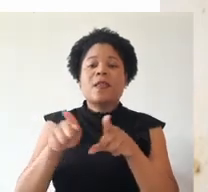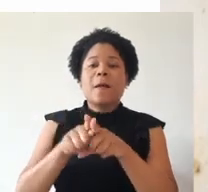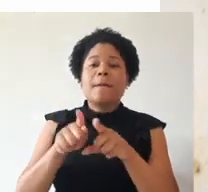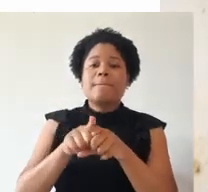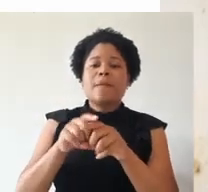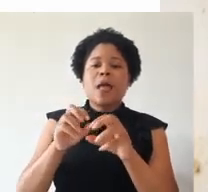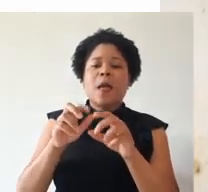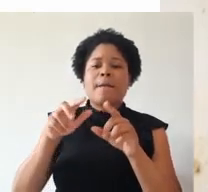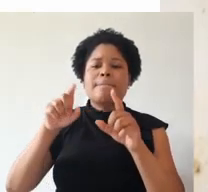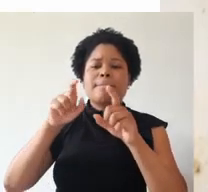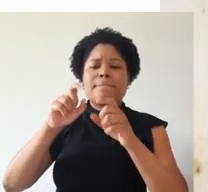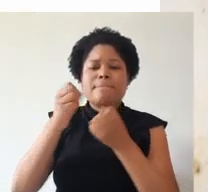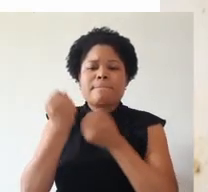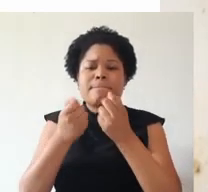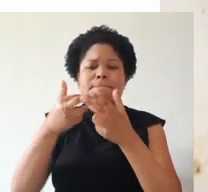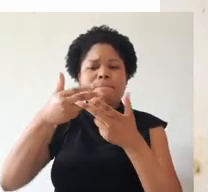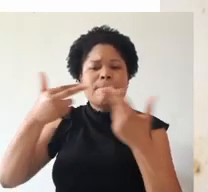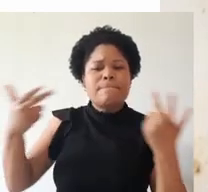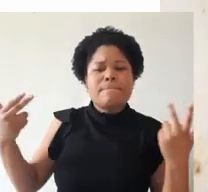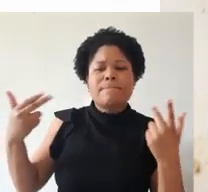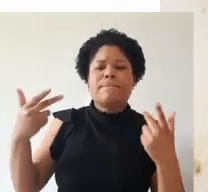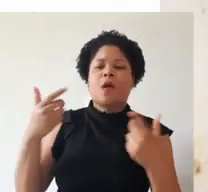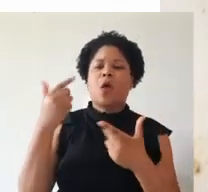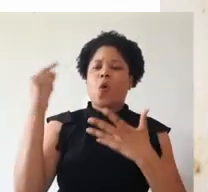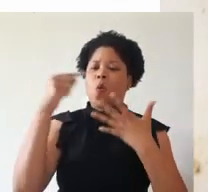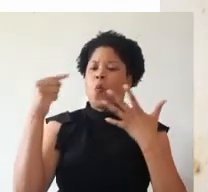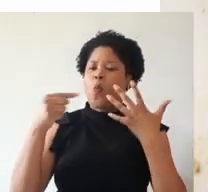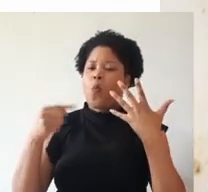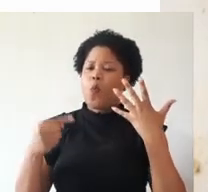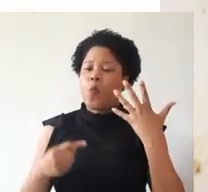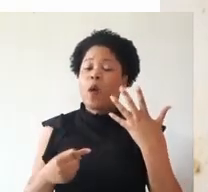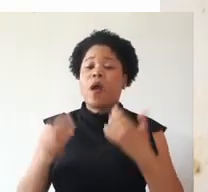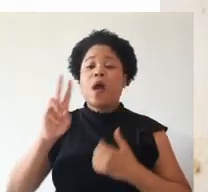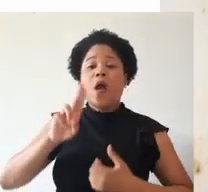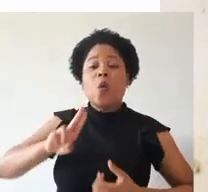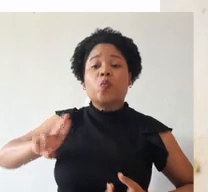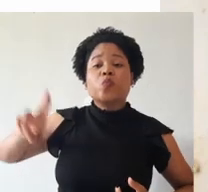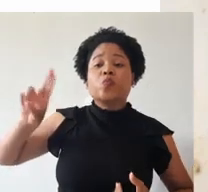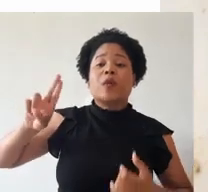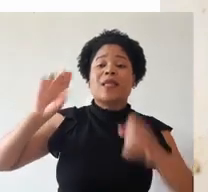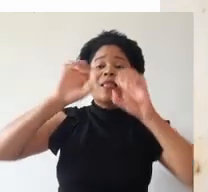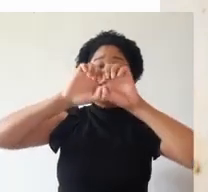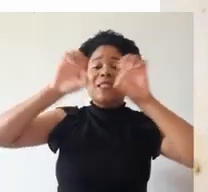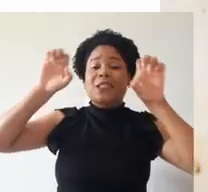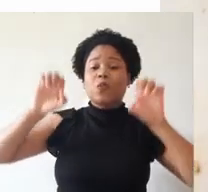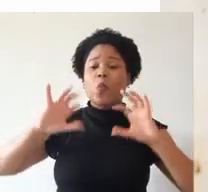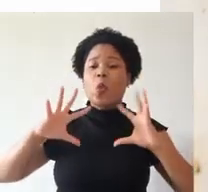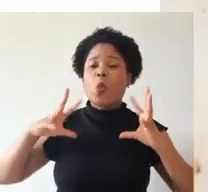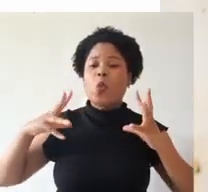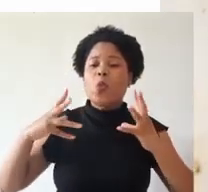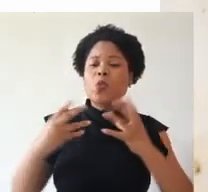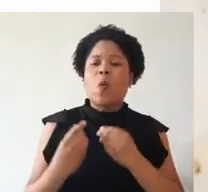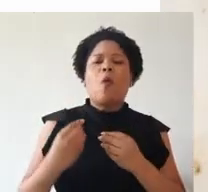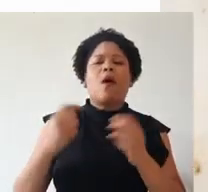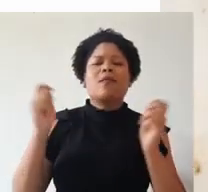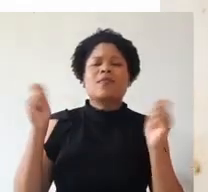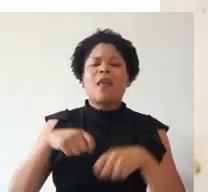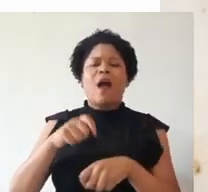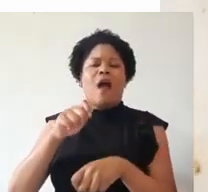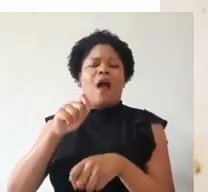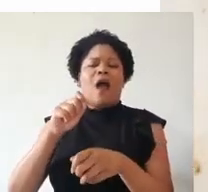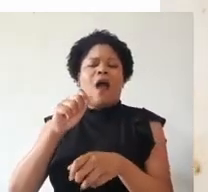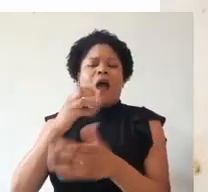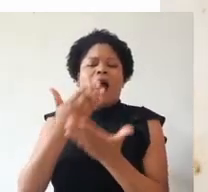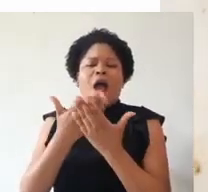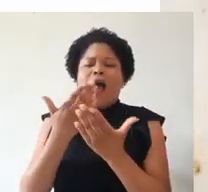mecanização, dentre outros. A utilização dessas estruturas torna as aulas